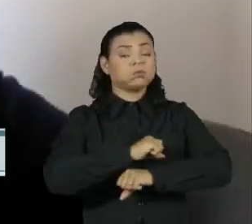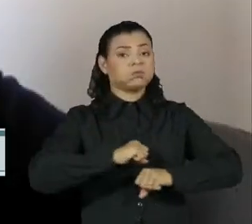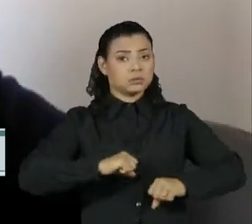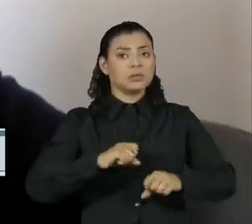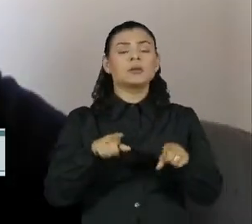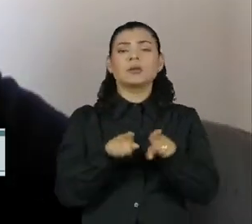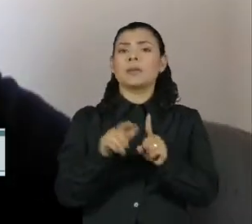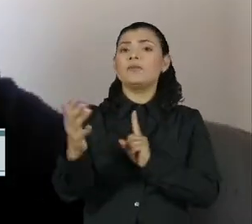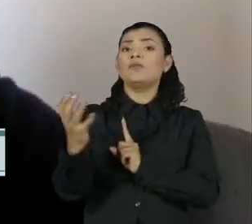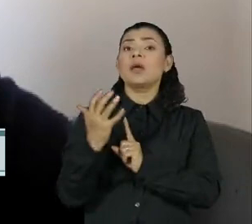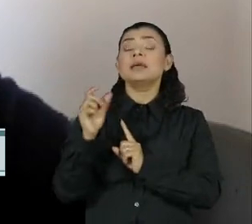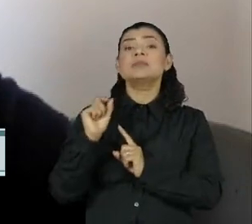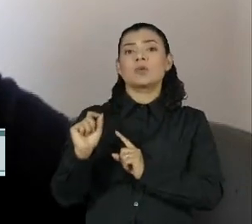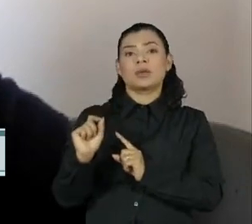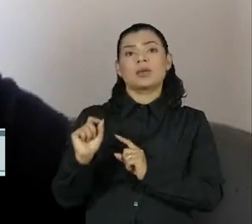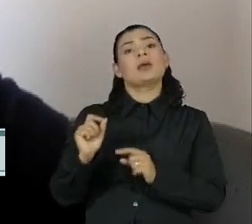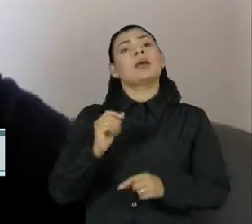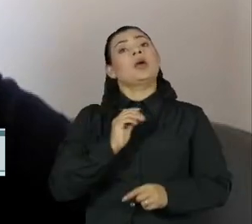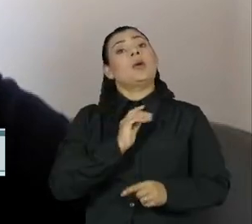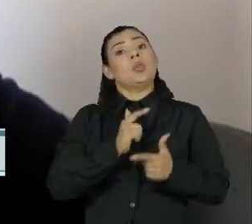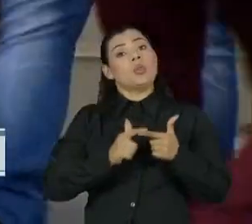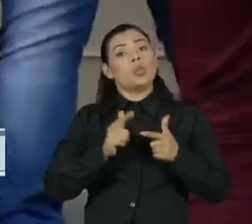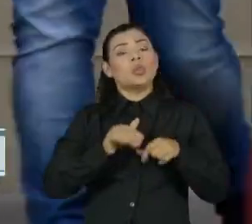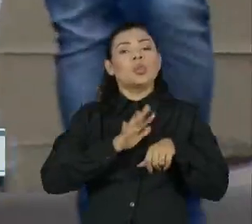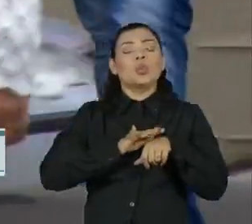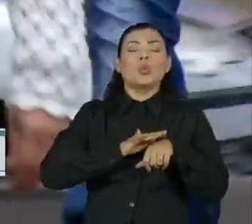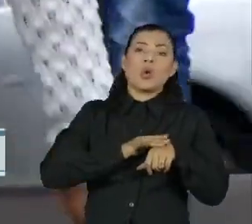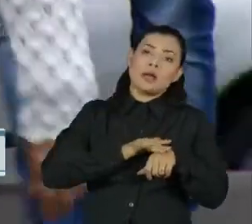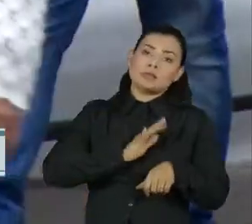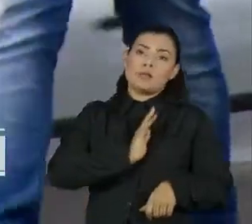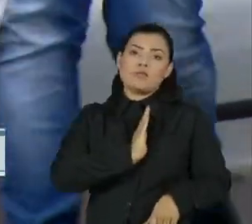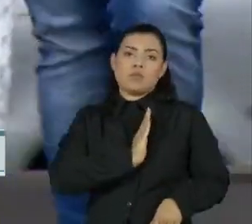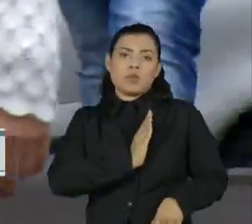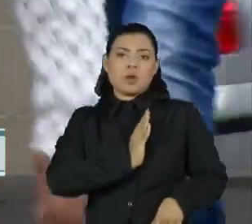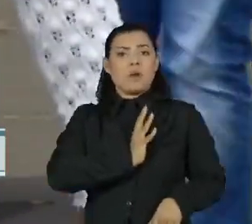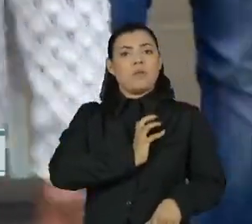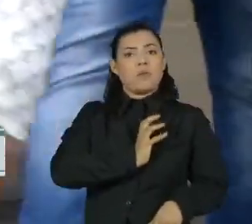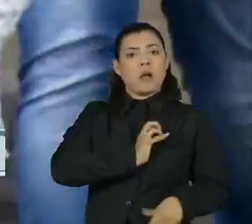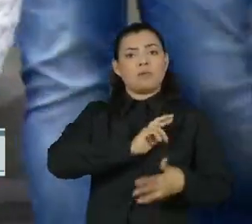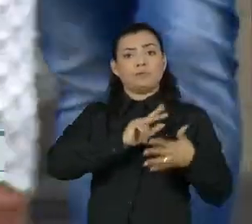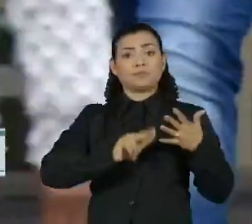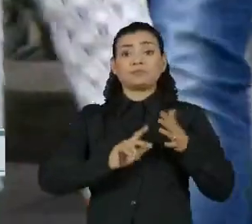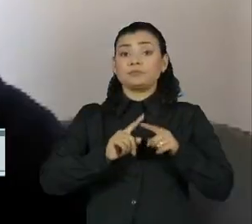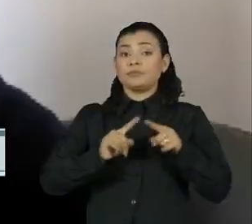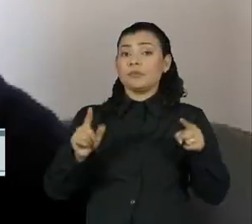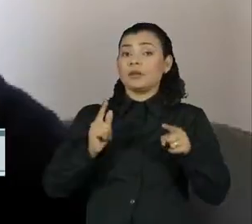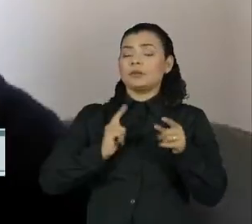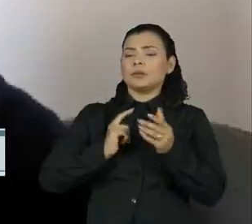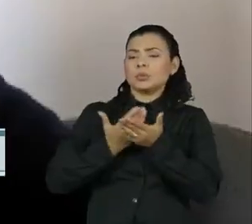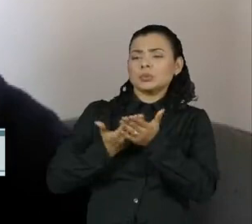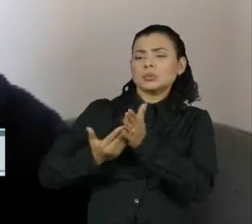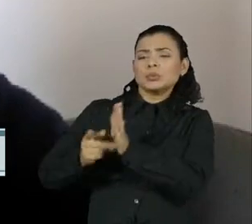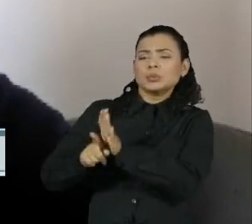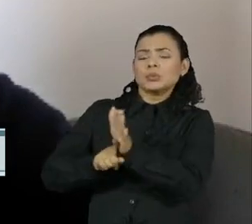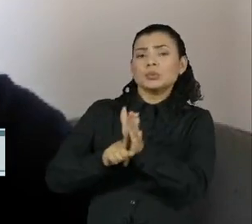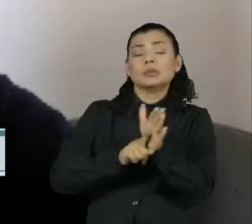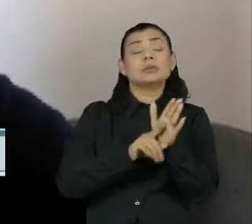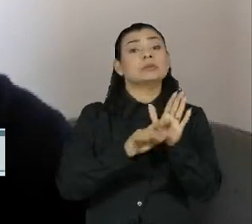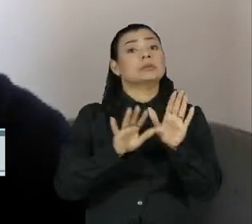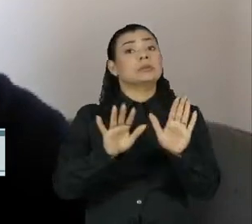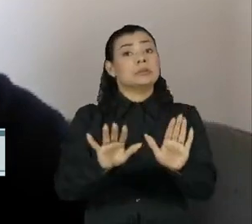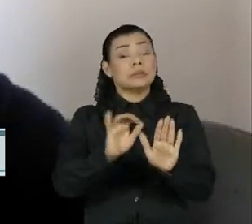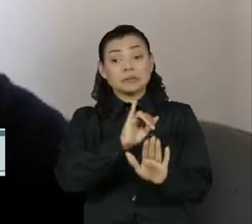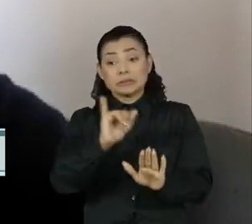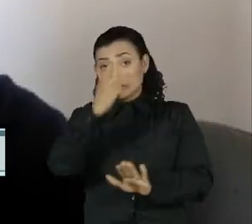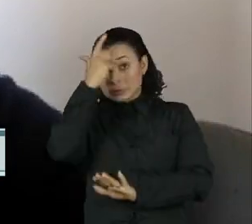o risco de ter doenças cardiovasculares. Mas existem vários estudos mostrando, pelo outro lado, uma vez que a